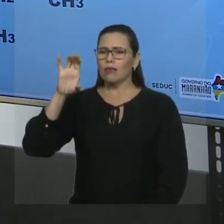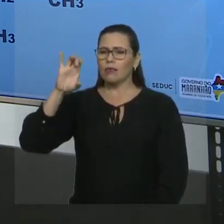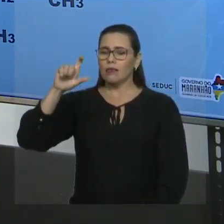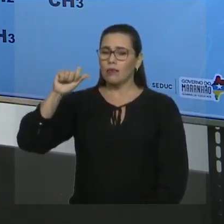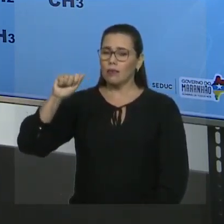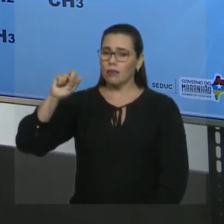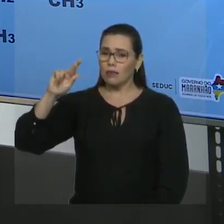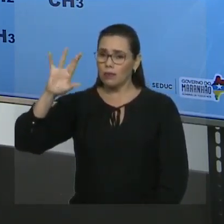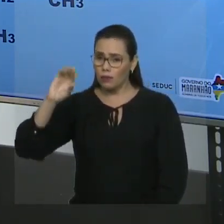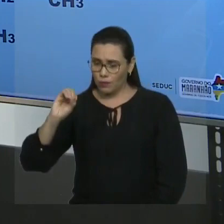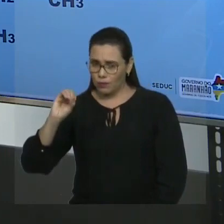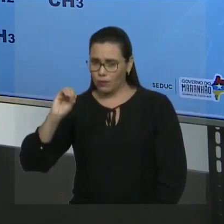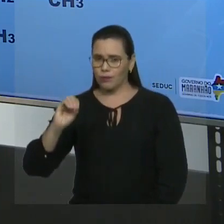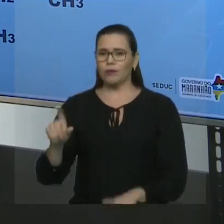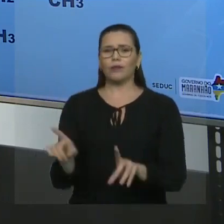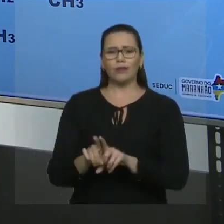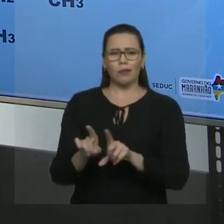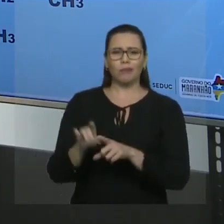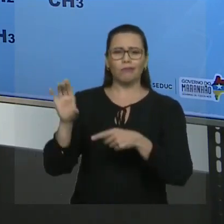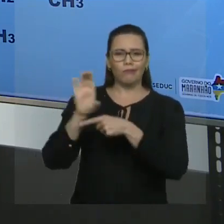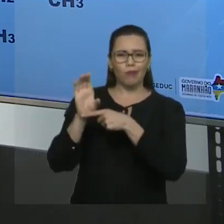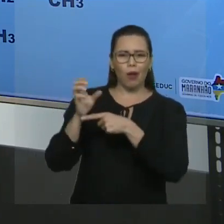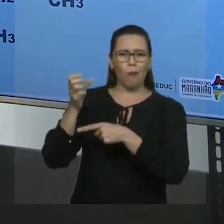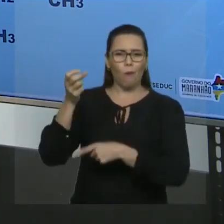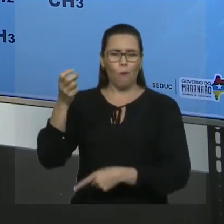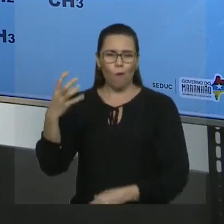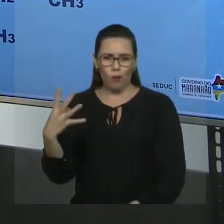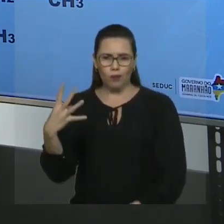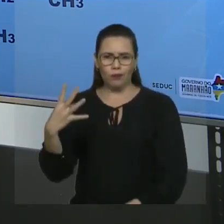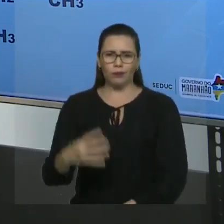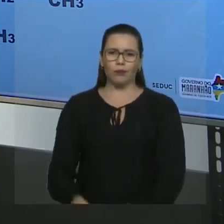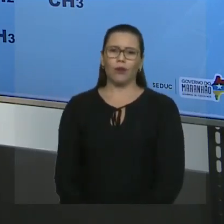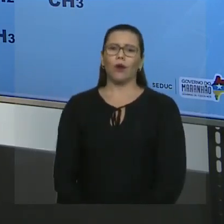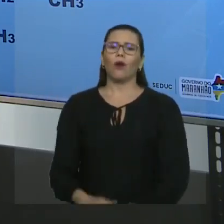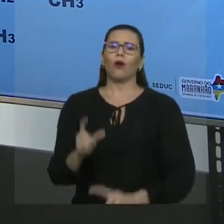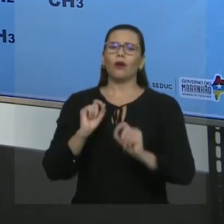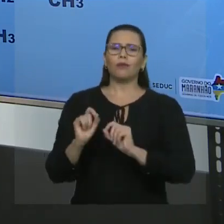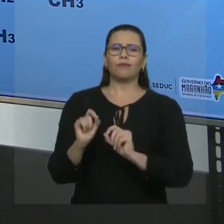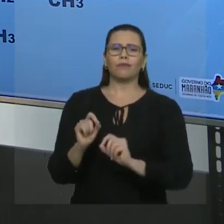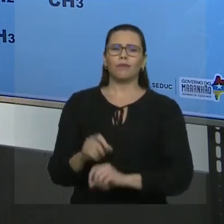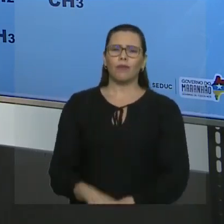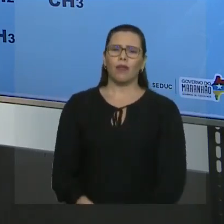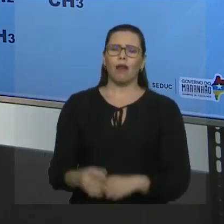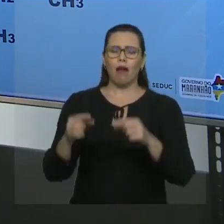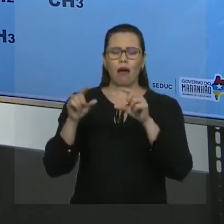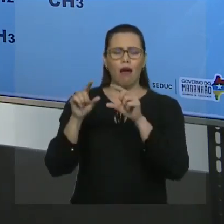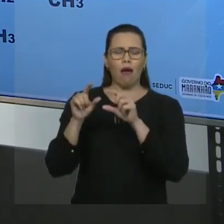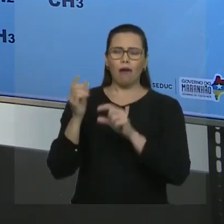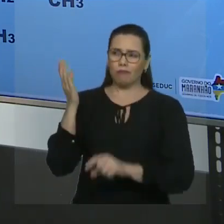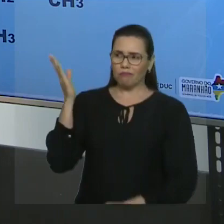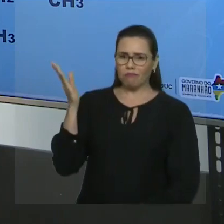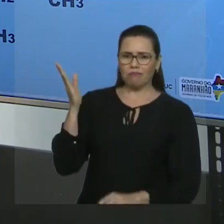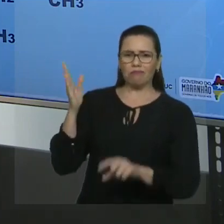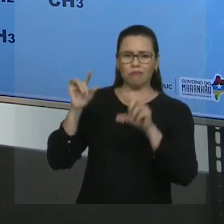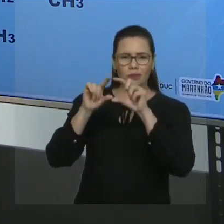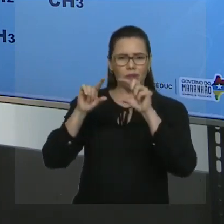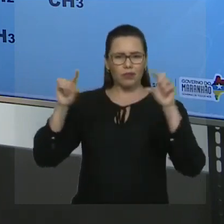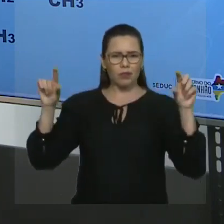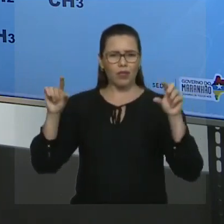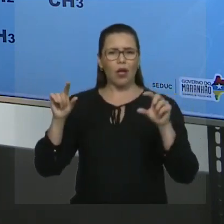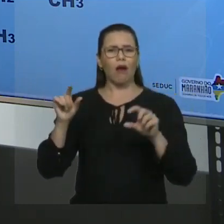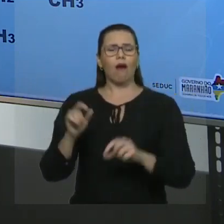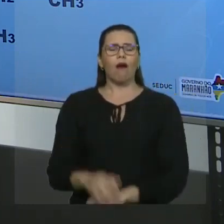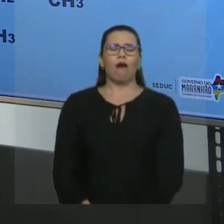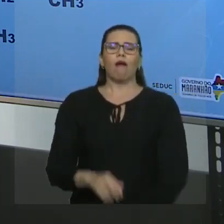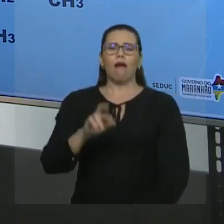Quando eu dou o nome de cadeias ramificadas, quando eu vou dar o nome de cadeias ramificadas, eu tenho que fazer duas coisinhas antes.